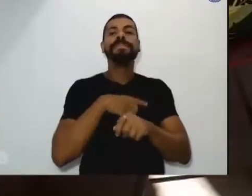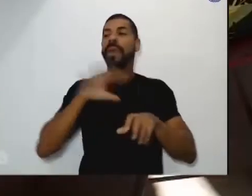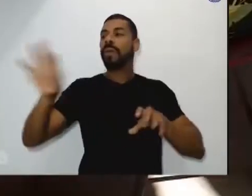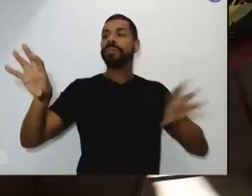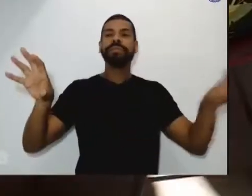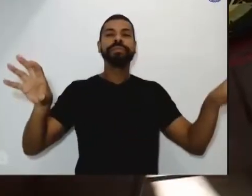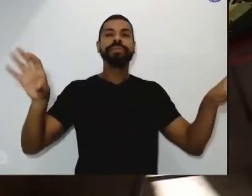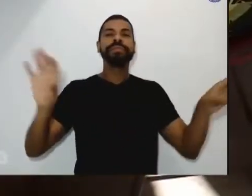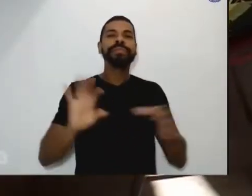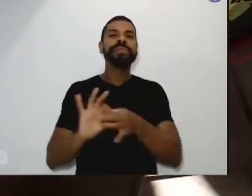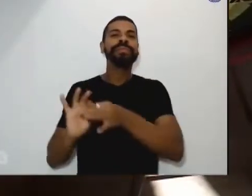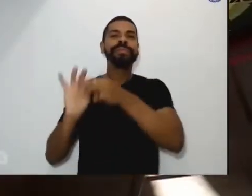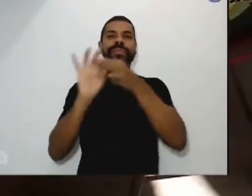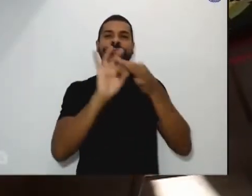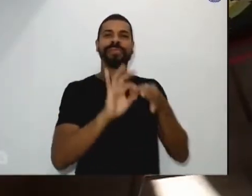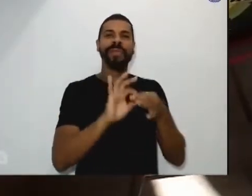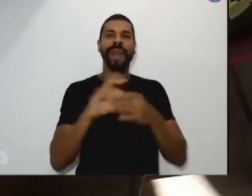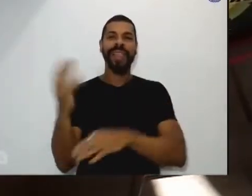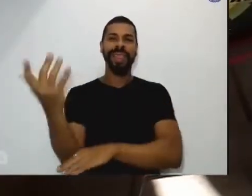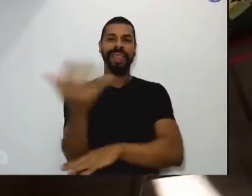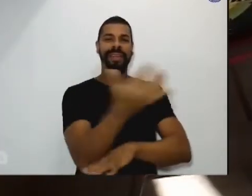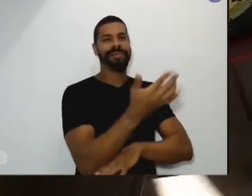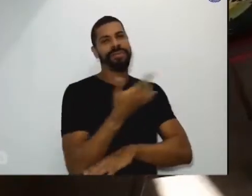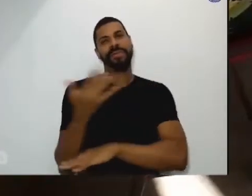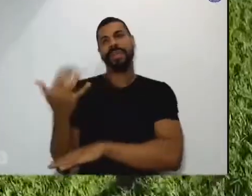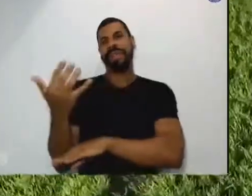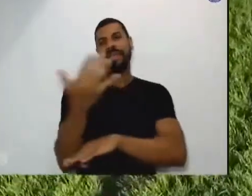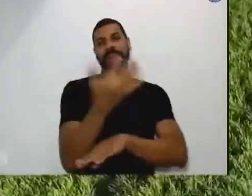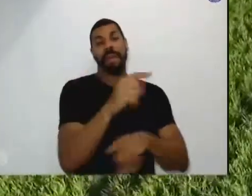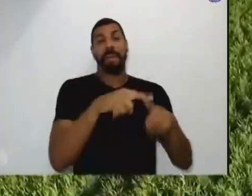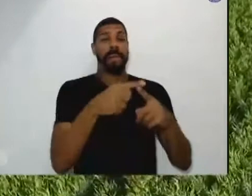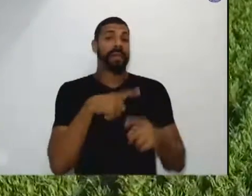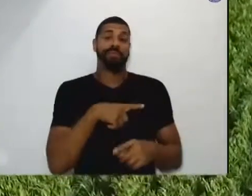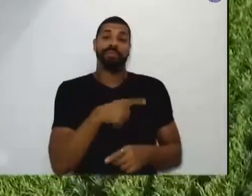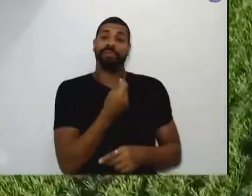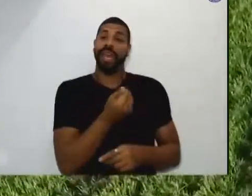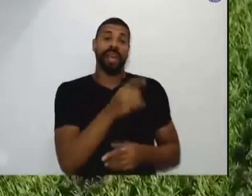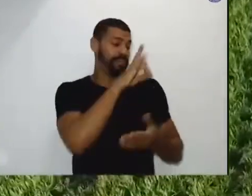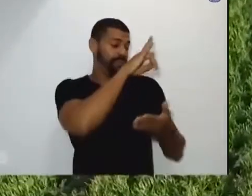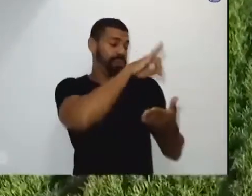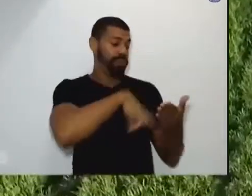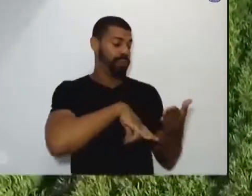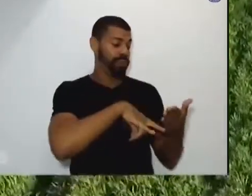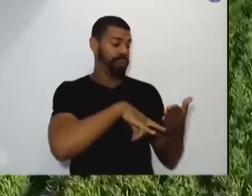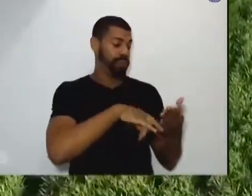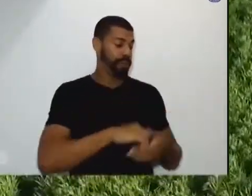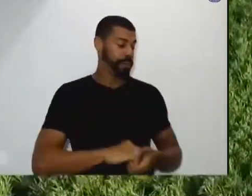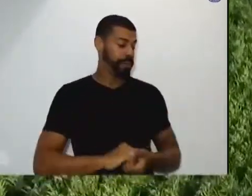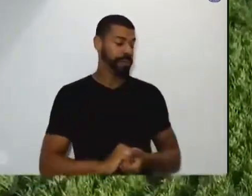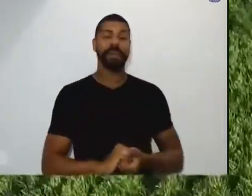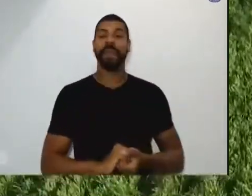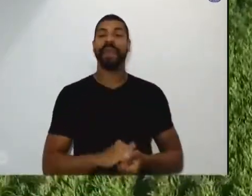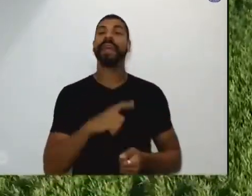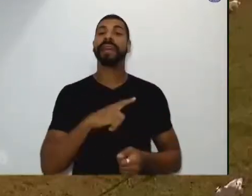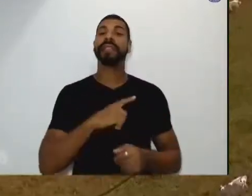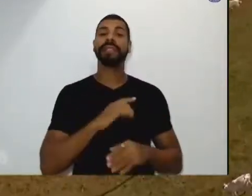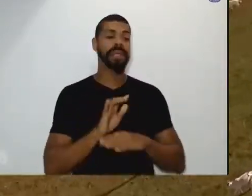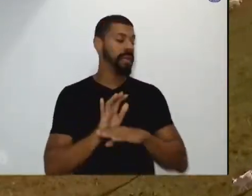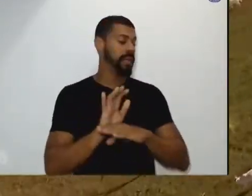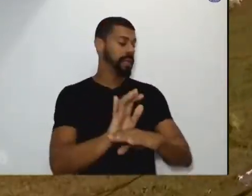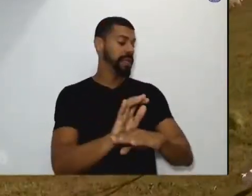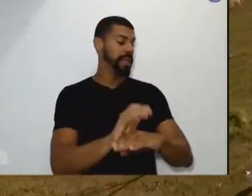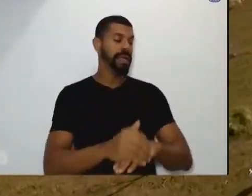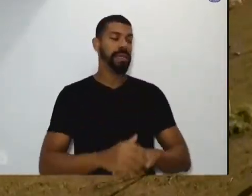muitos não têm certificados de propriedade de terras. O avanço do agronegócio e o uso de agrotóxicos,